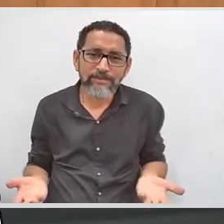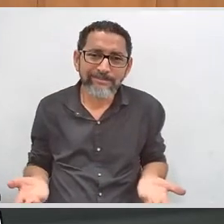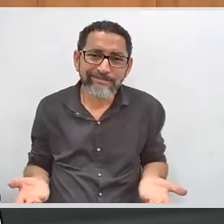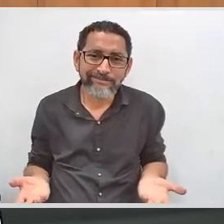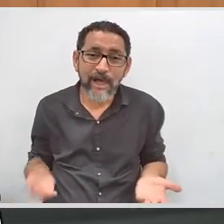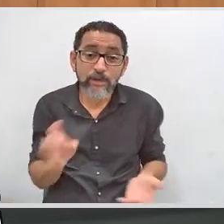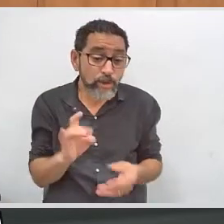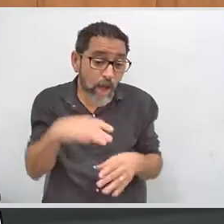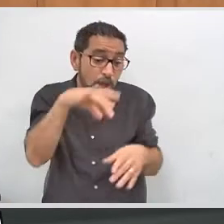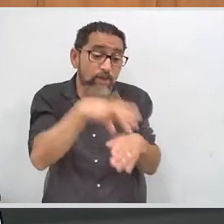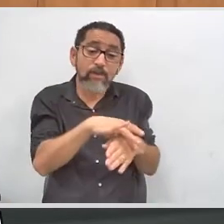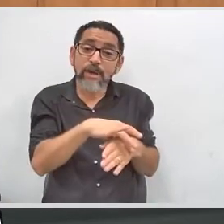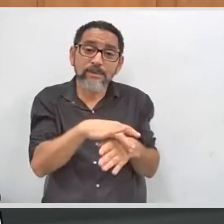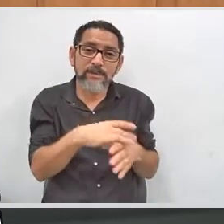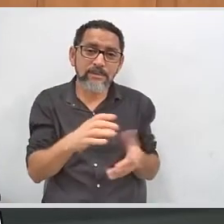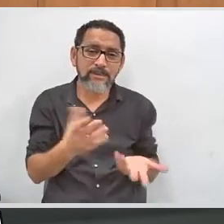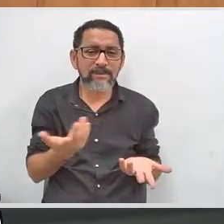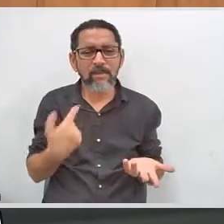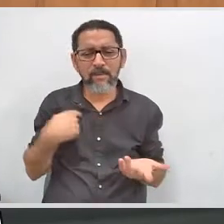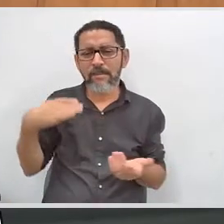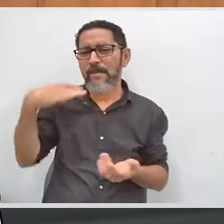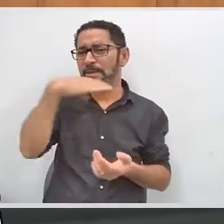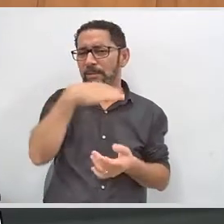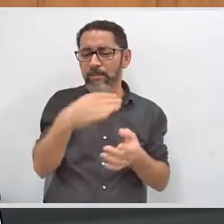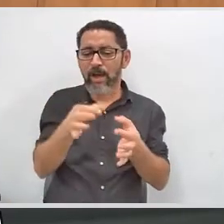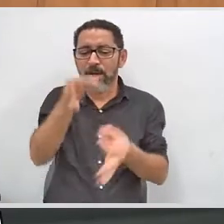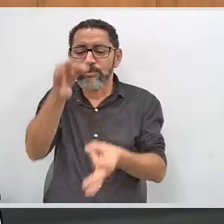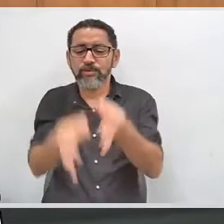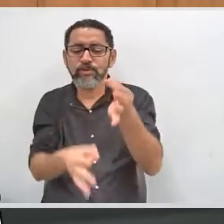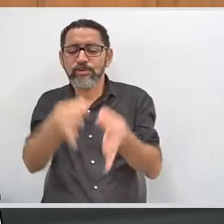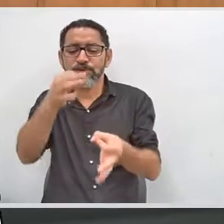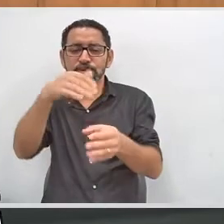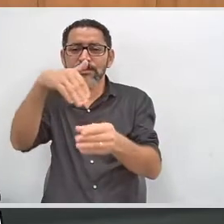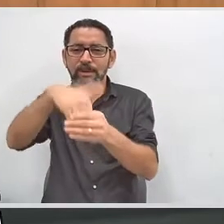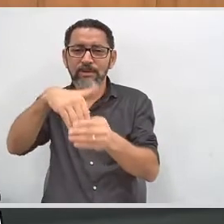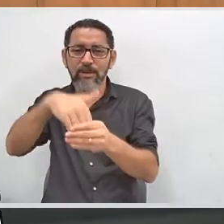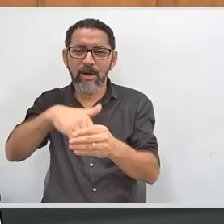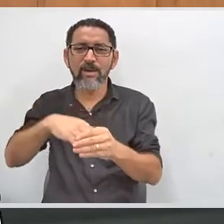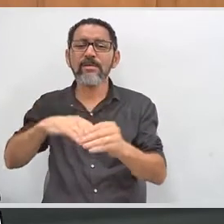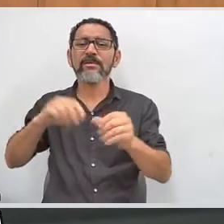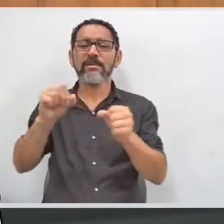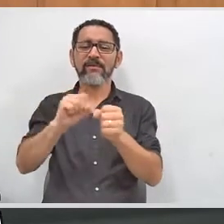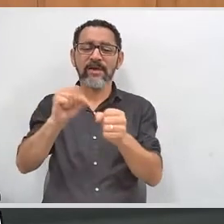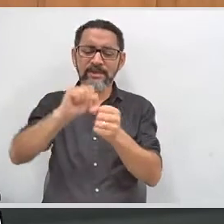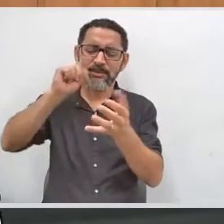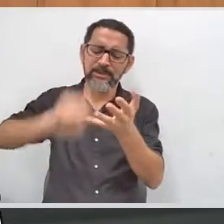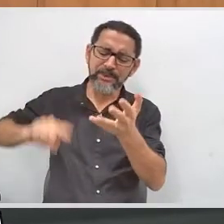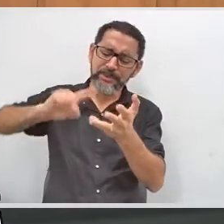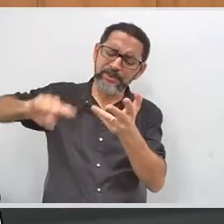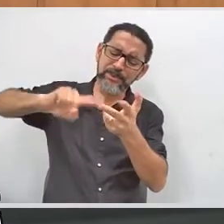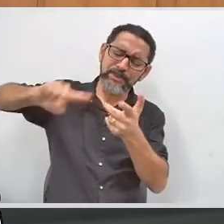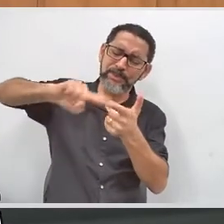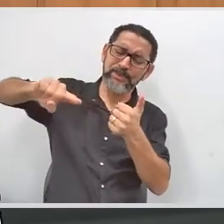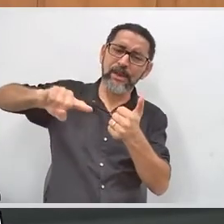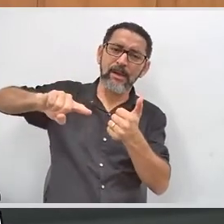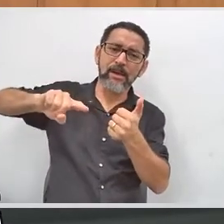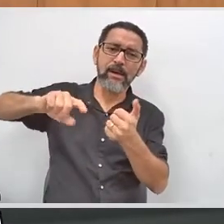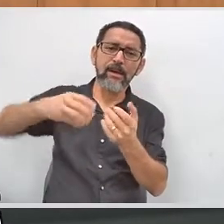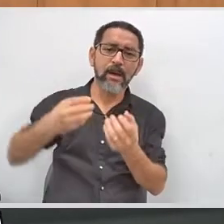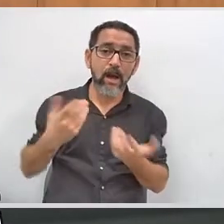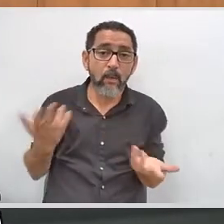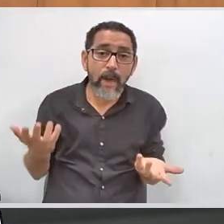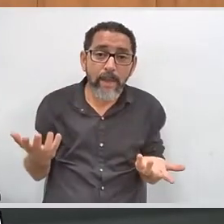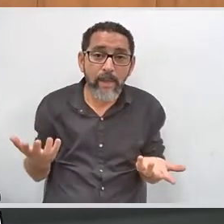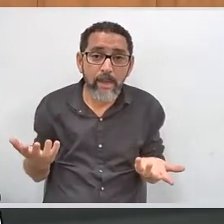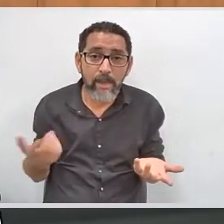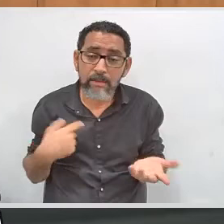Então, assim, quando eu vejo a Justiça Eleitoral aqui tentando fazer esse arcabouço de medidas, eu vejo